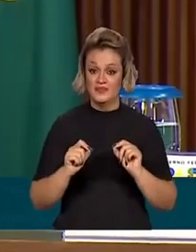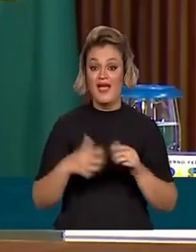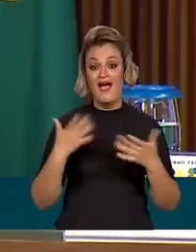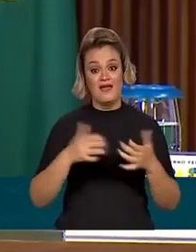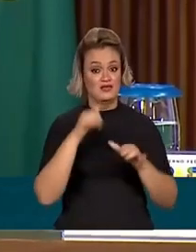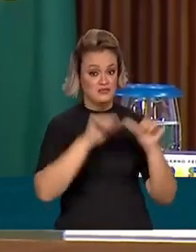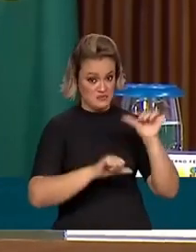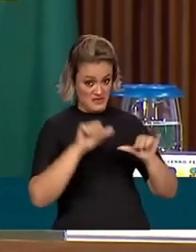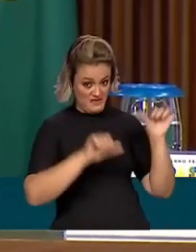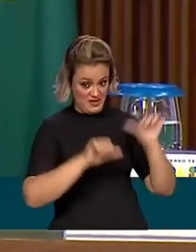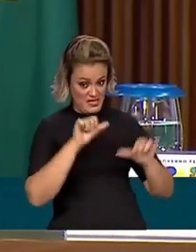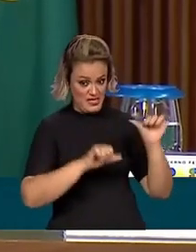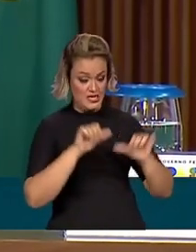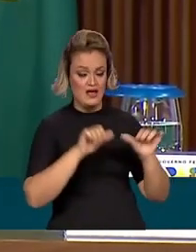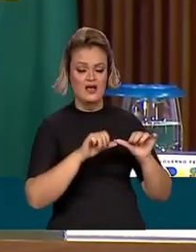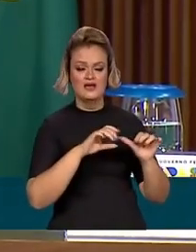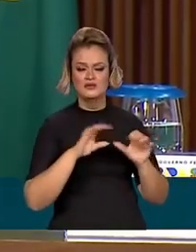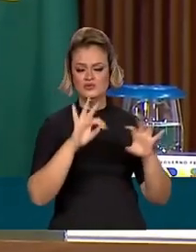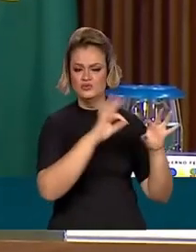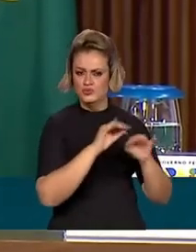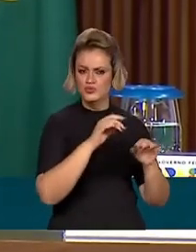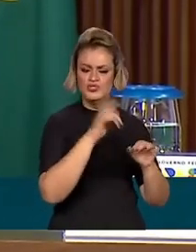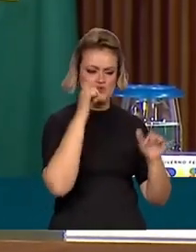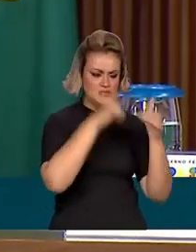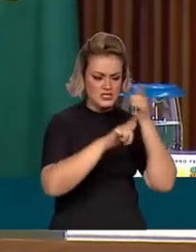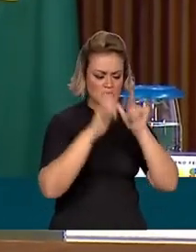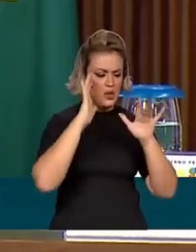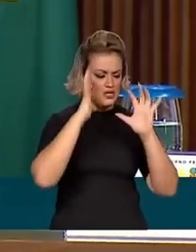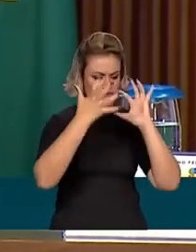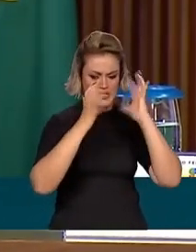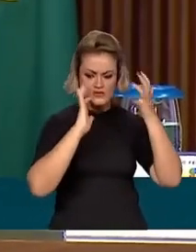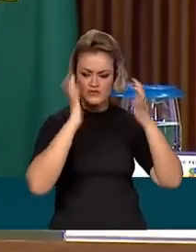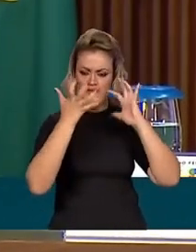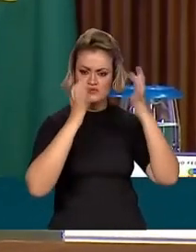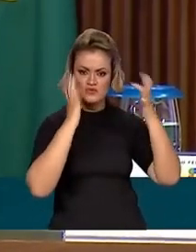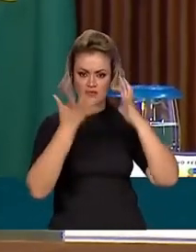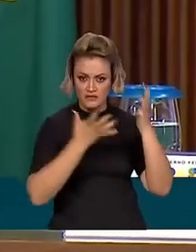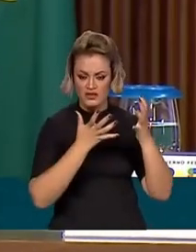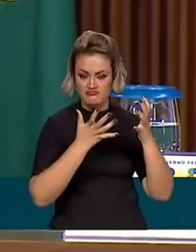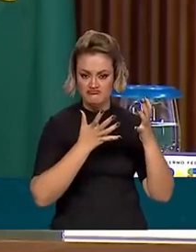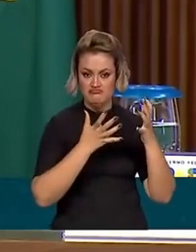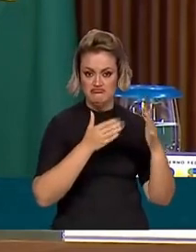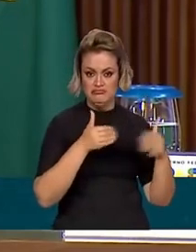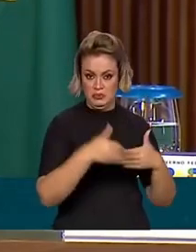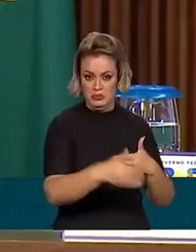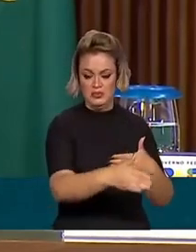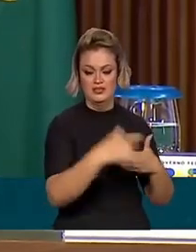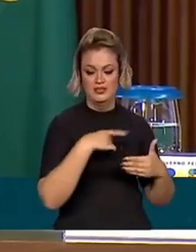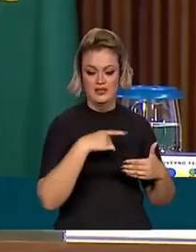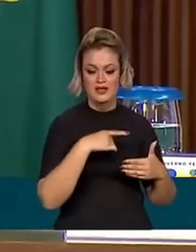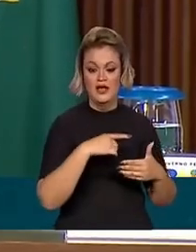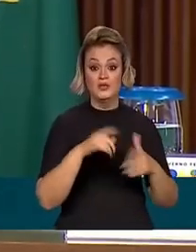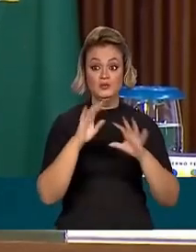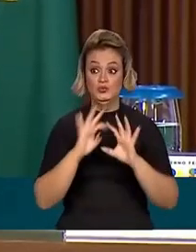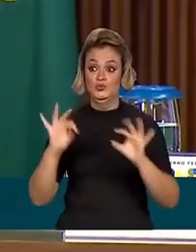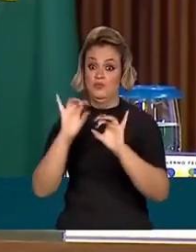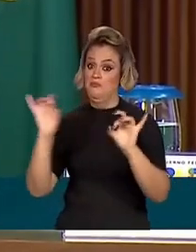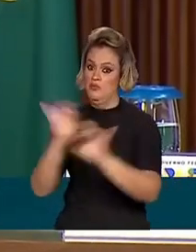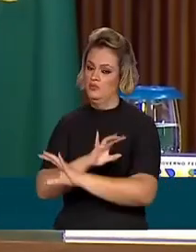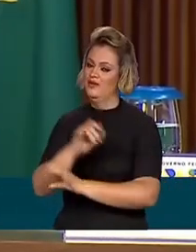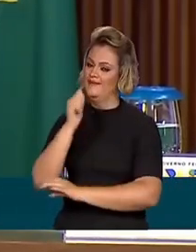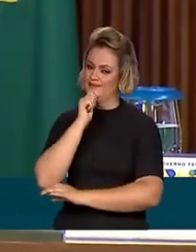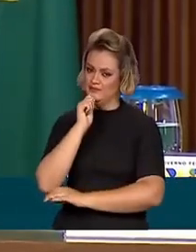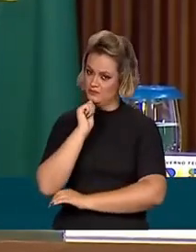avaliação daquilo que nós conseguimos recuperar para colocar em funcionamento. E nem tudo ainda está 100